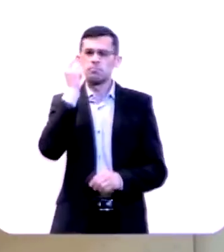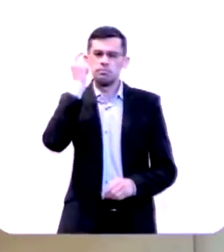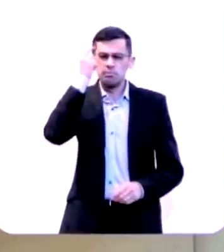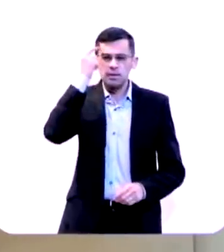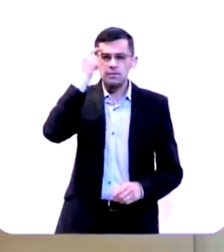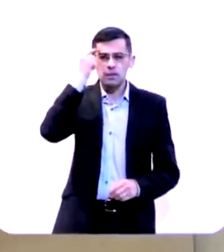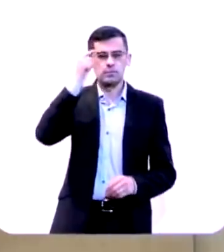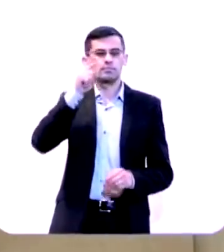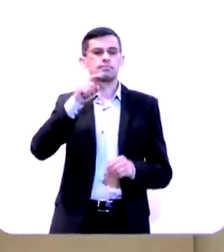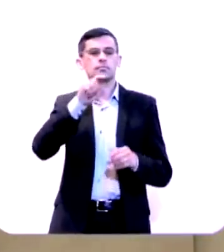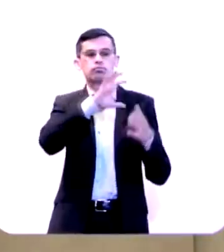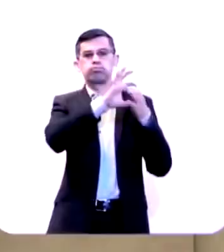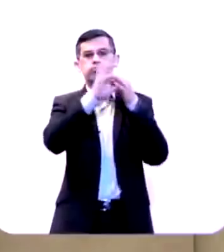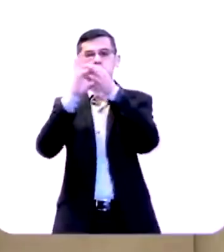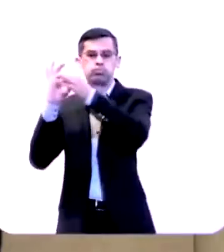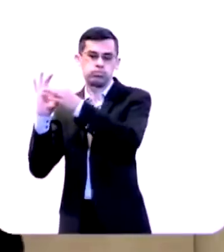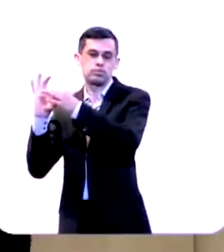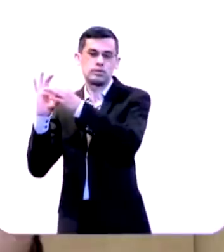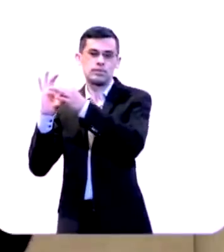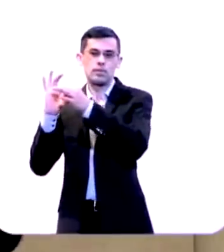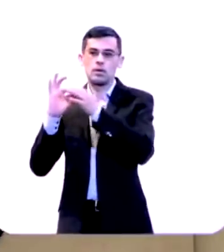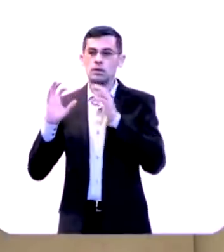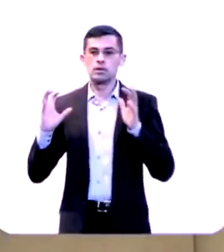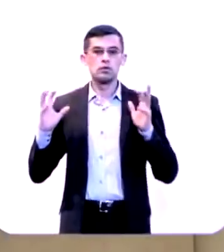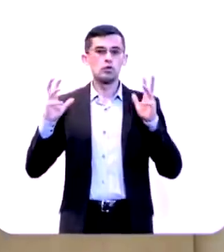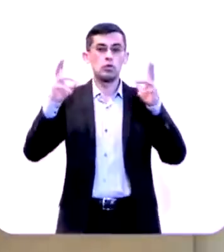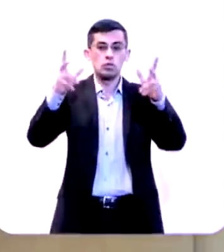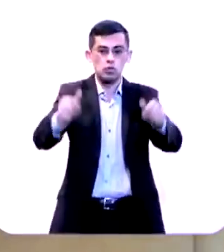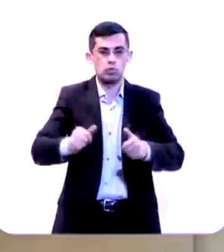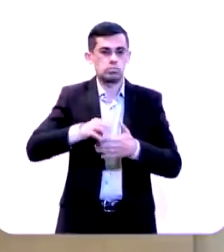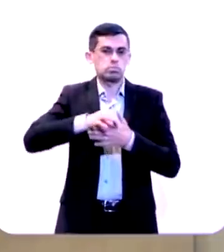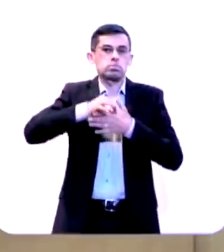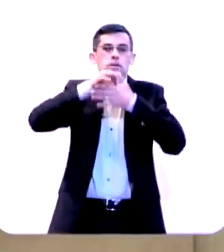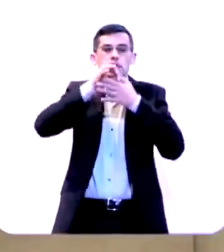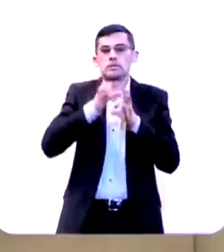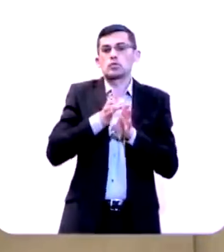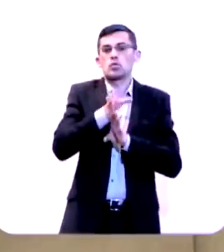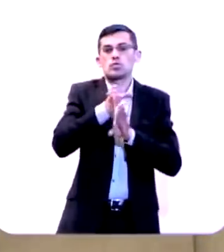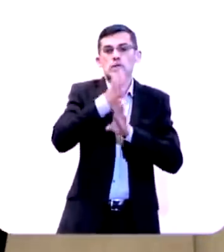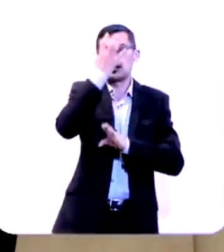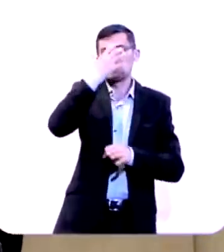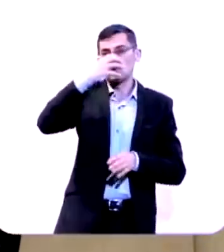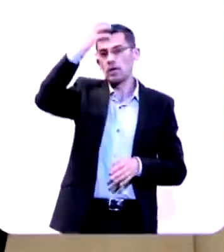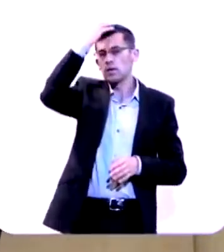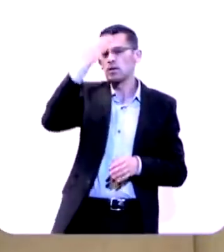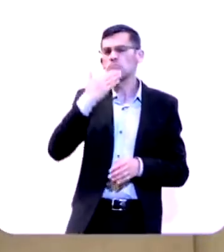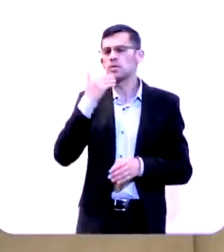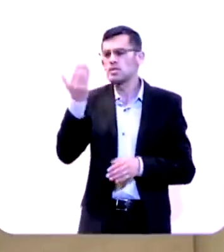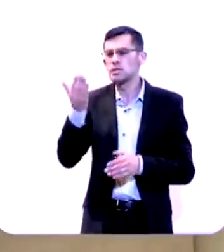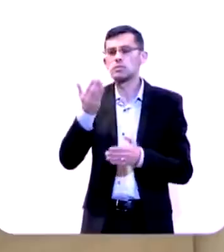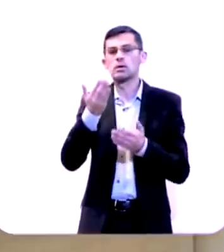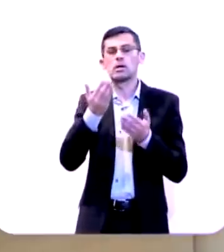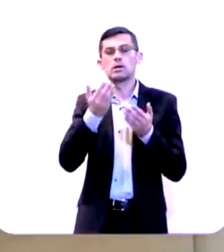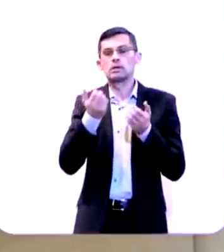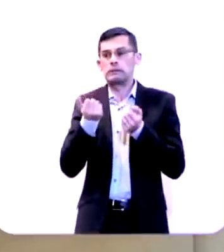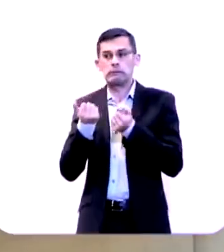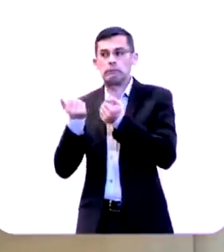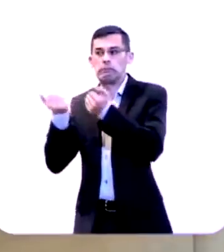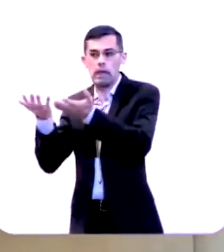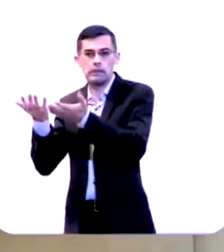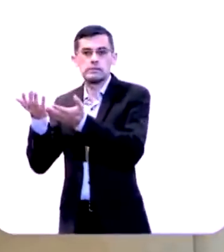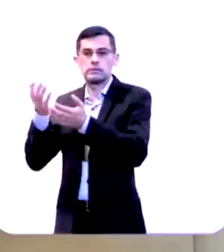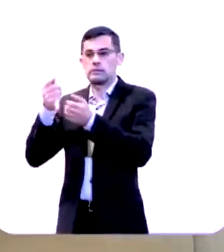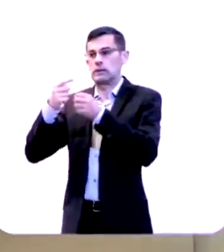pode imaginar a cena todos os conselheiros do rei pedindo a ele que entregasse a cidade